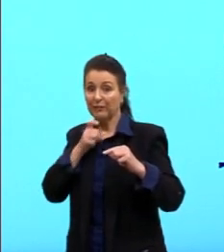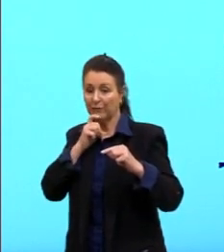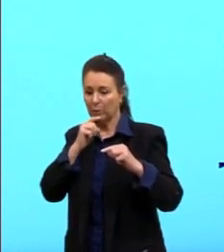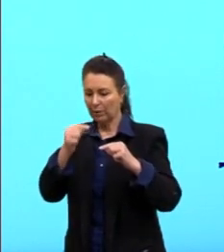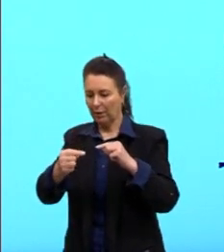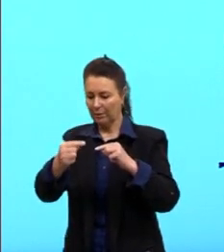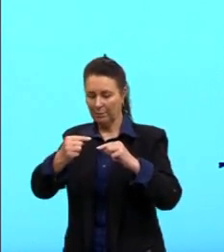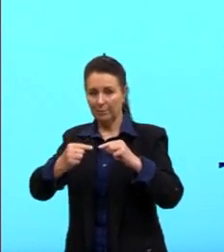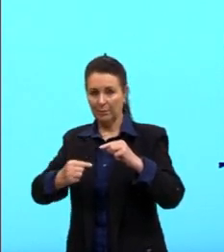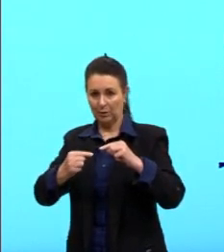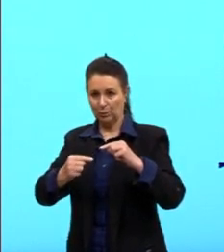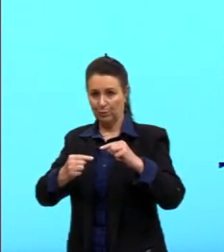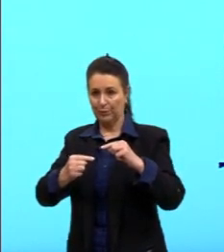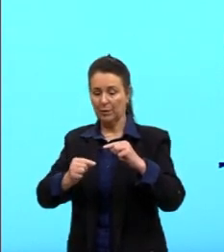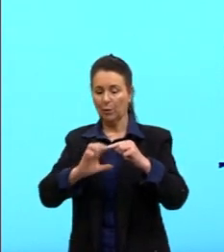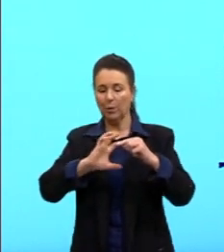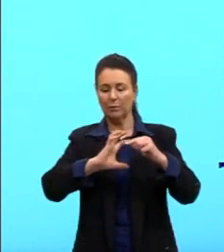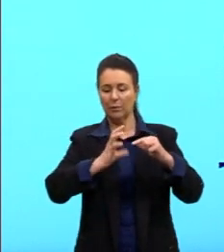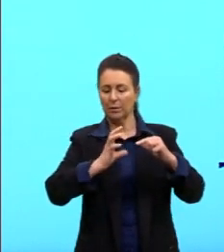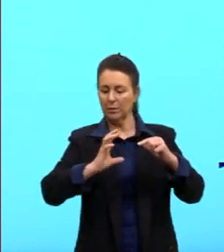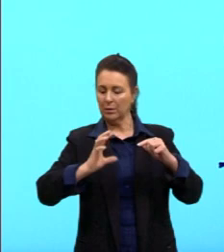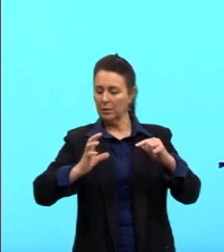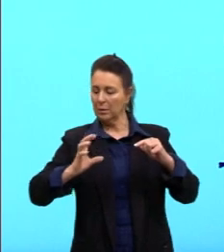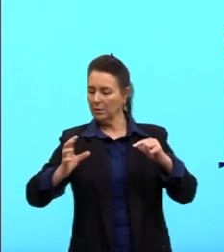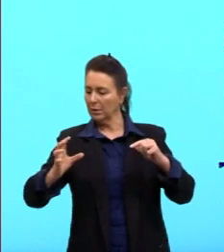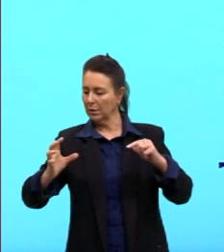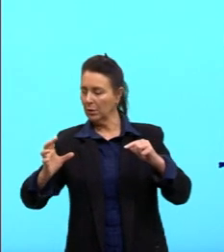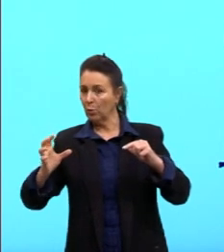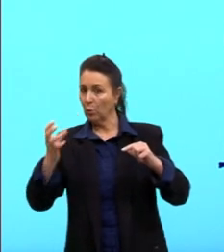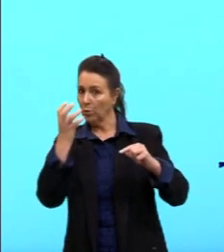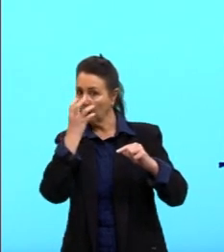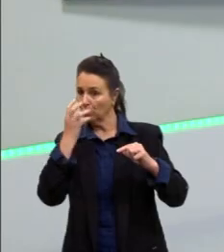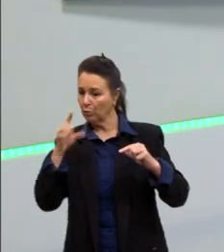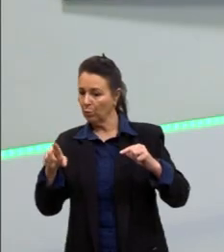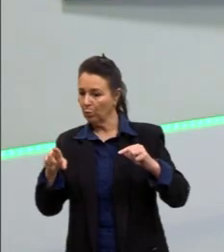até o cachorro e o cachorro vai identificar esse som.